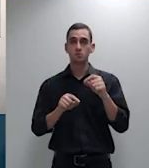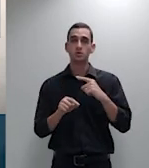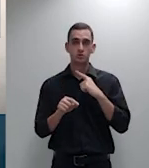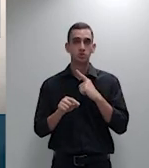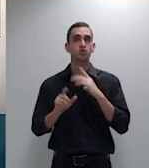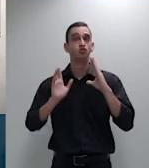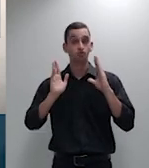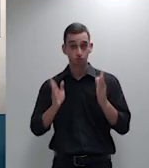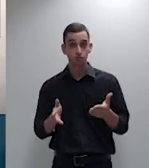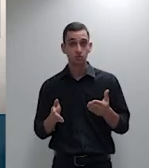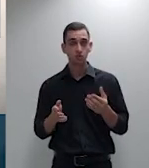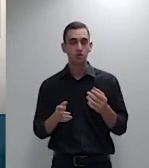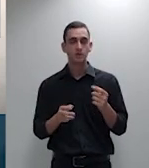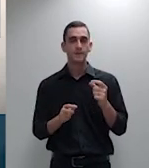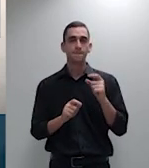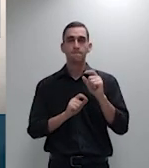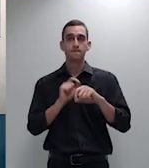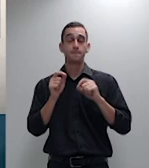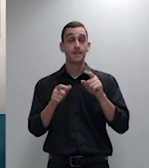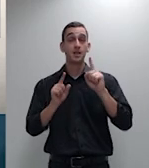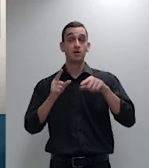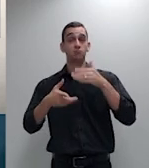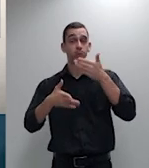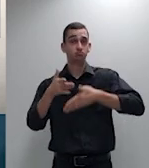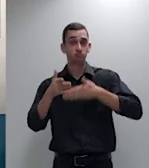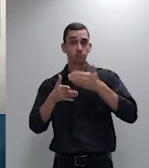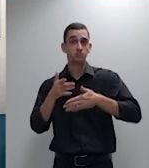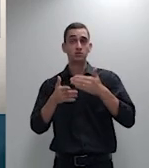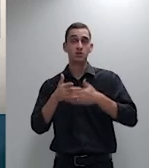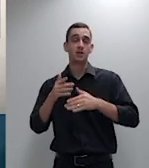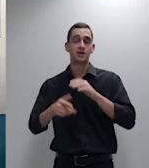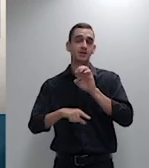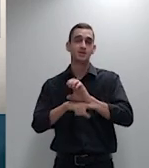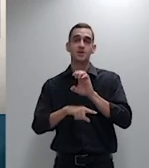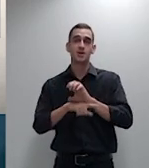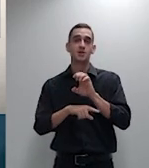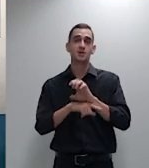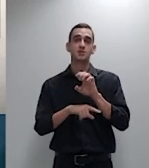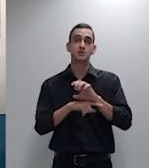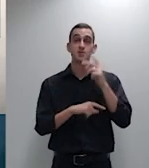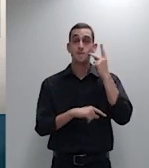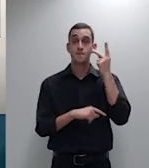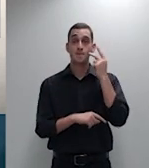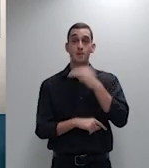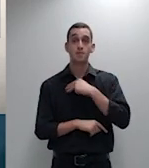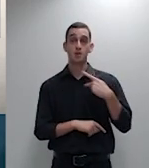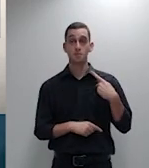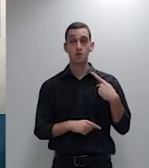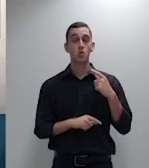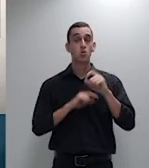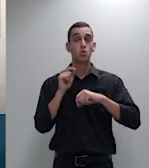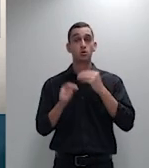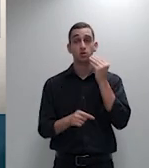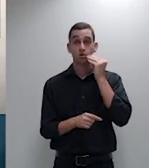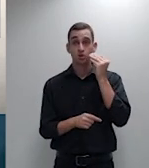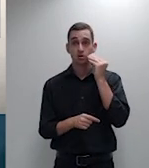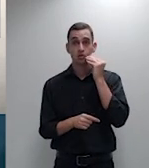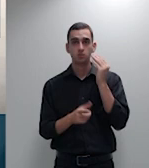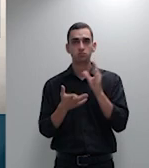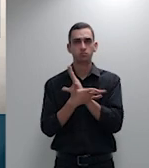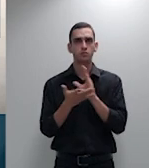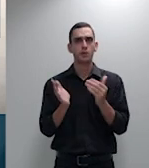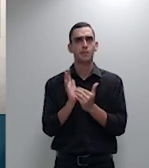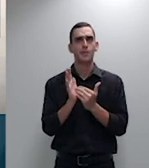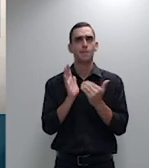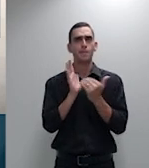intervenção do Ministério Público do Estado de São Paulo na tentativa de suspender alguns aumentos que aconteceram também durante